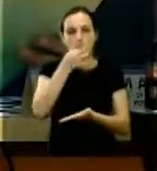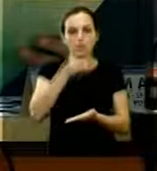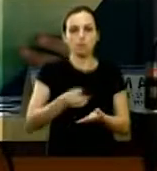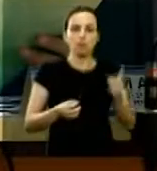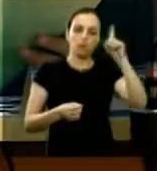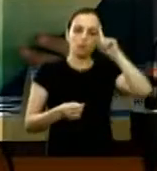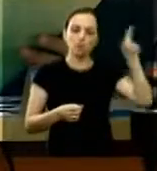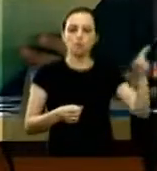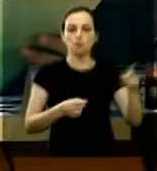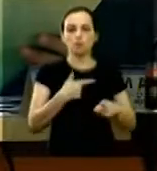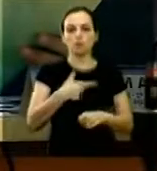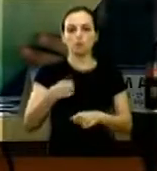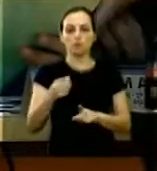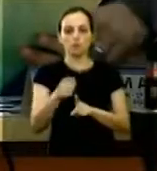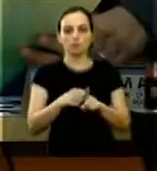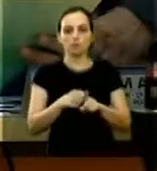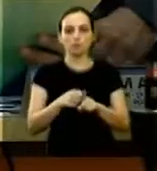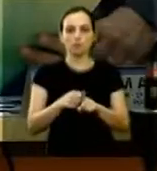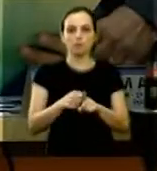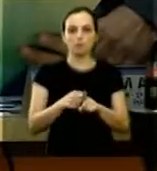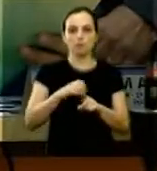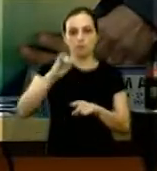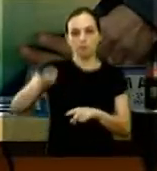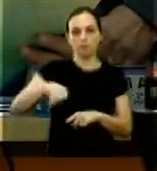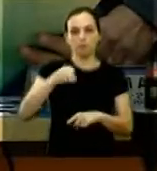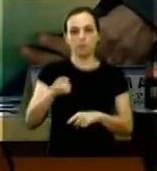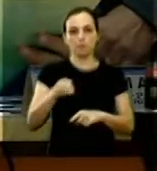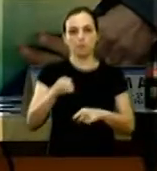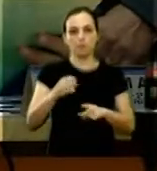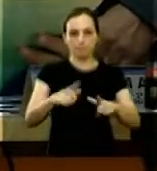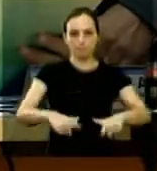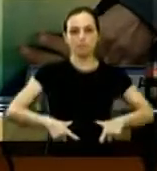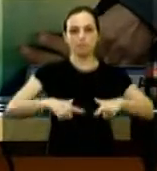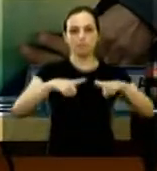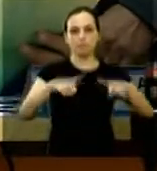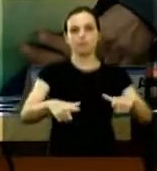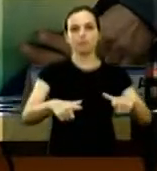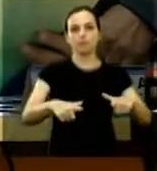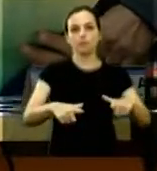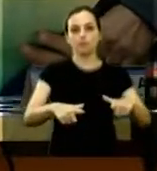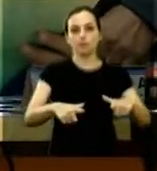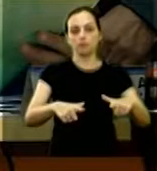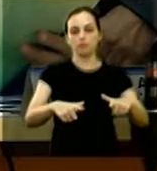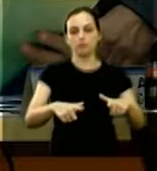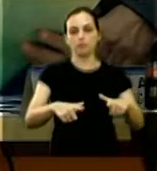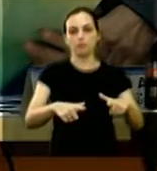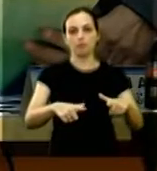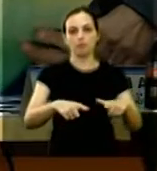janeiro Dispõe sob a entrega da comenda do mérito farmacêutico